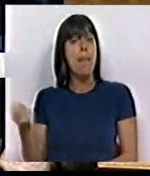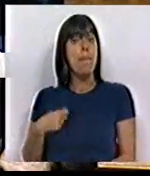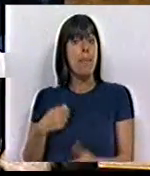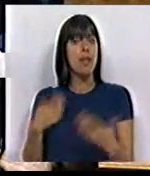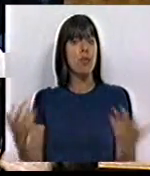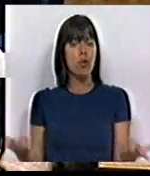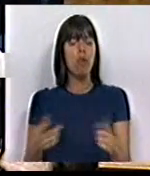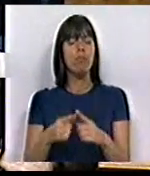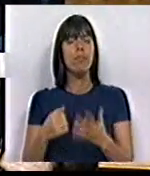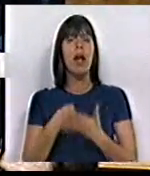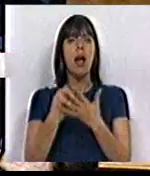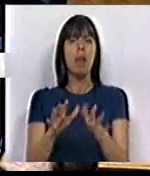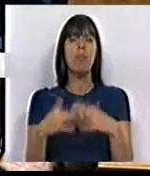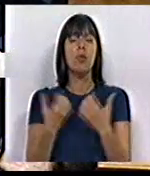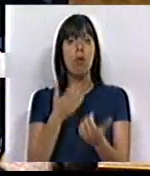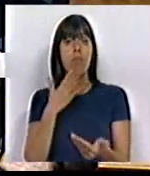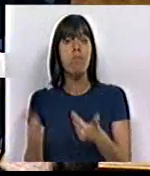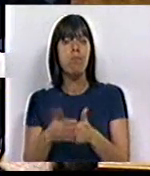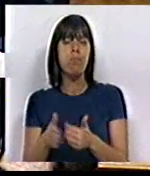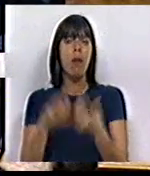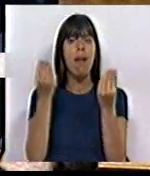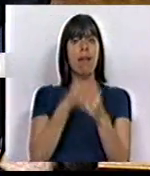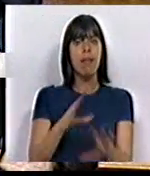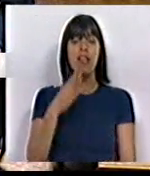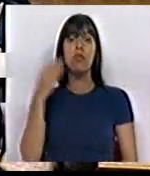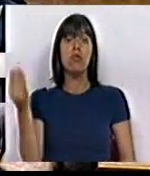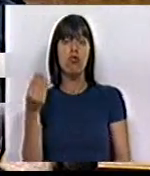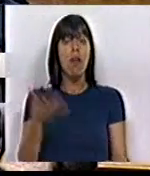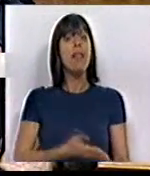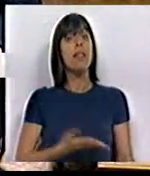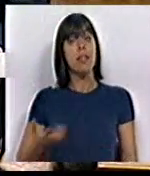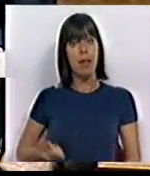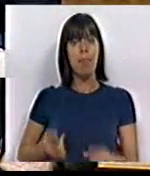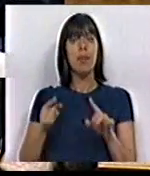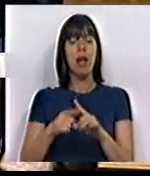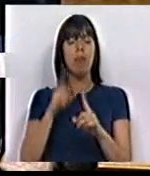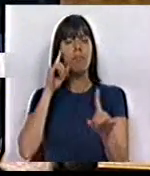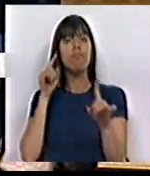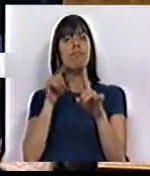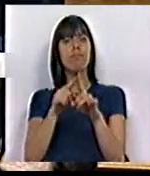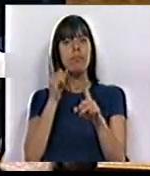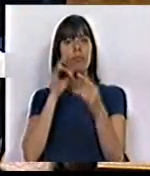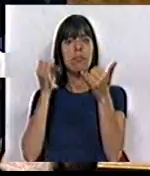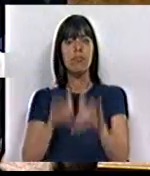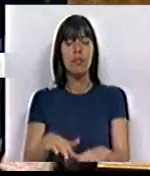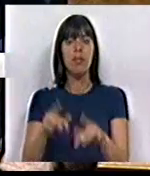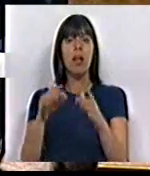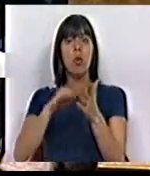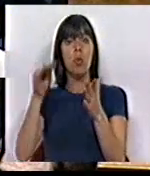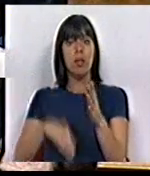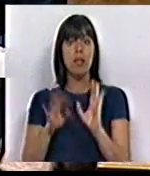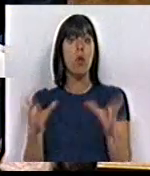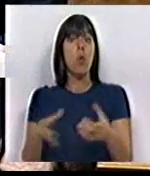pensões, nos apoios sociais aos idosos, às crianças, aos jovens, aos desempregados. O propósito da caducidade da contratação